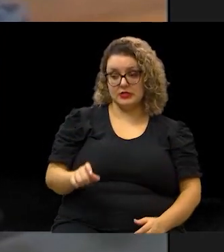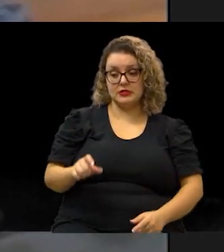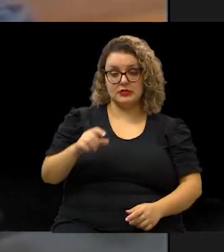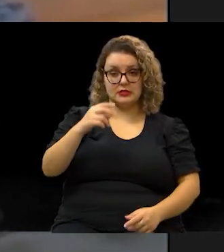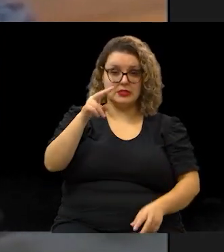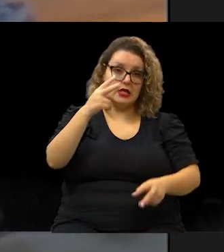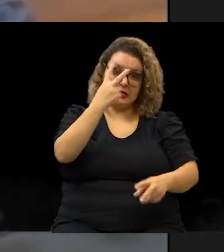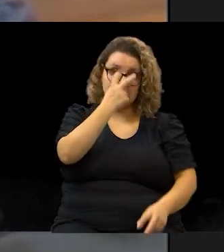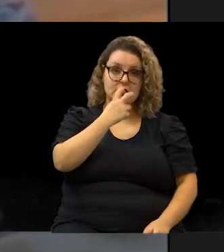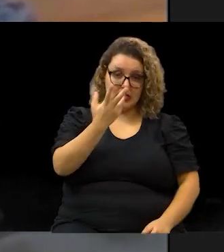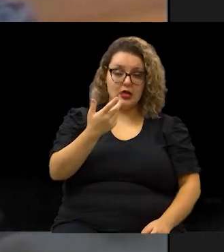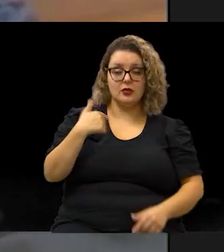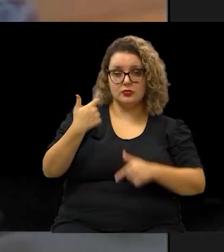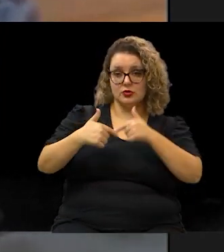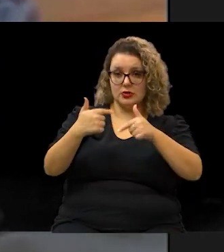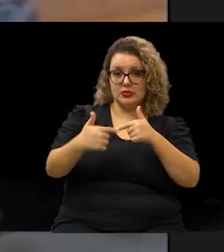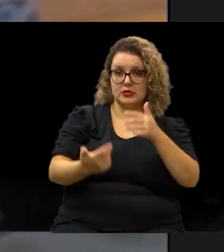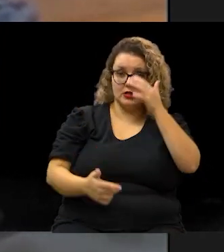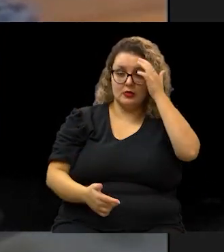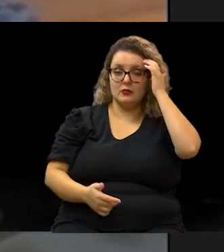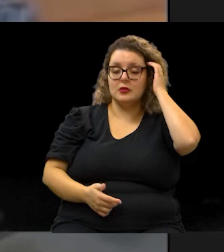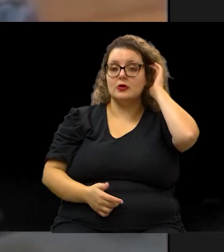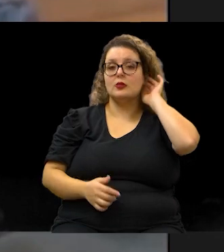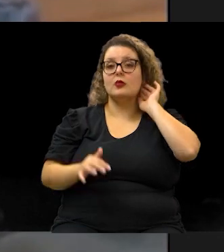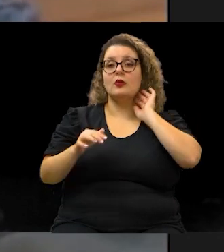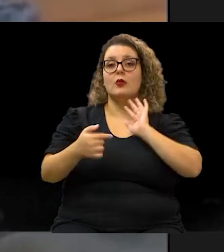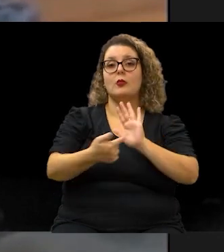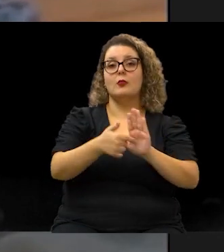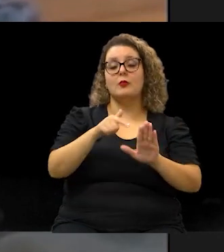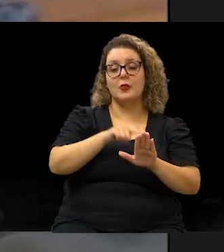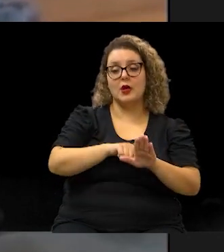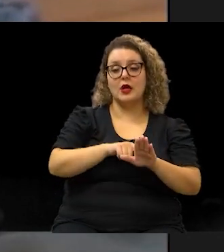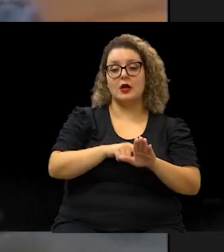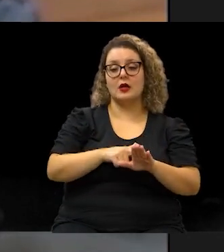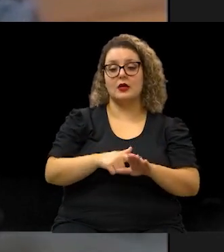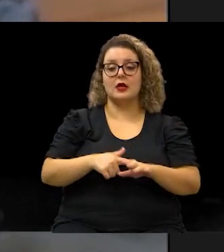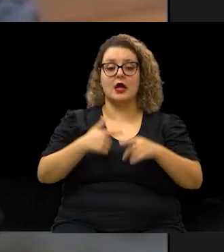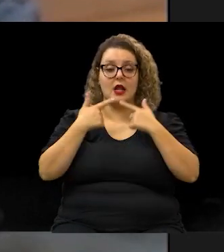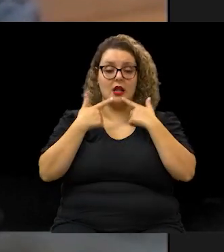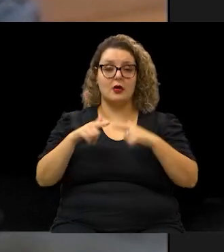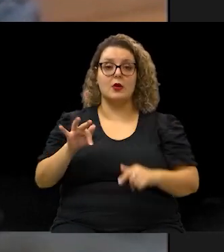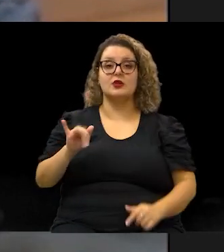trabalhar ou estamos trabalhando com metáforas, que é a linguagem figurada,